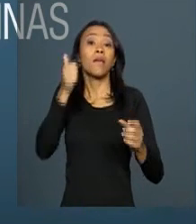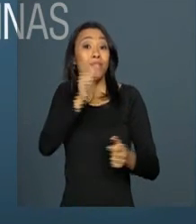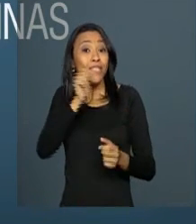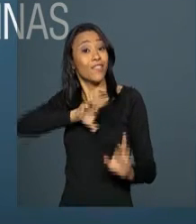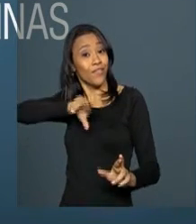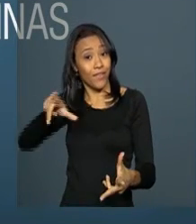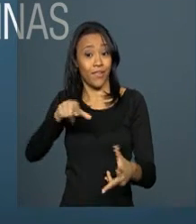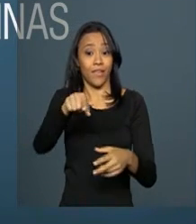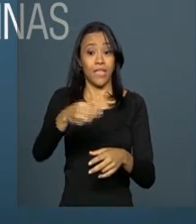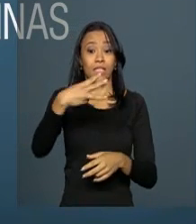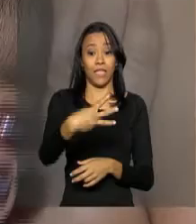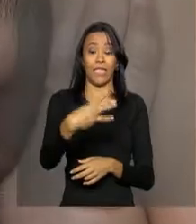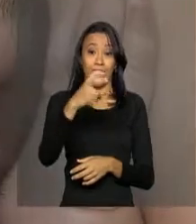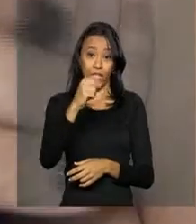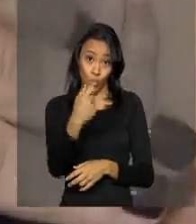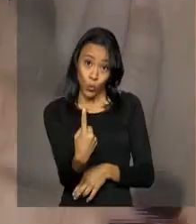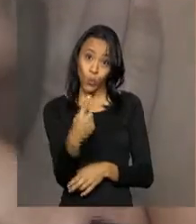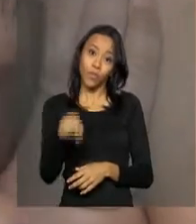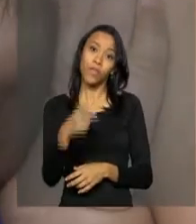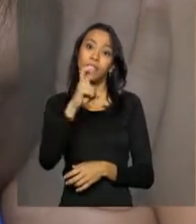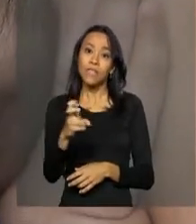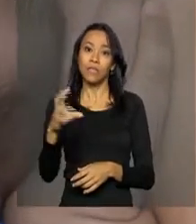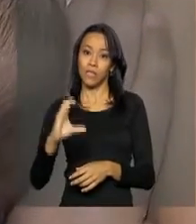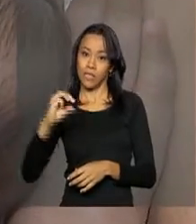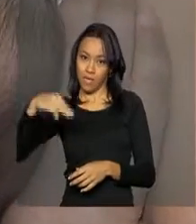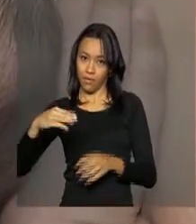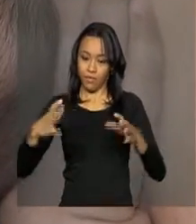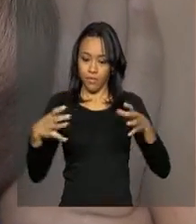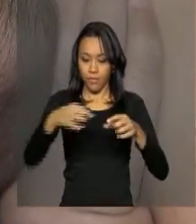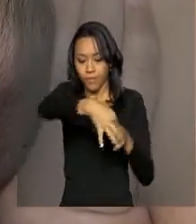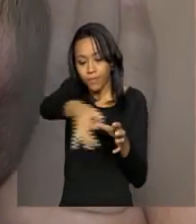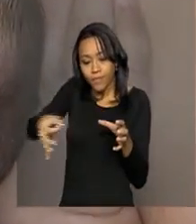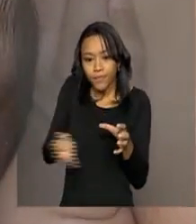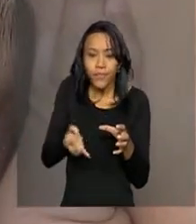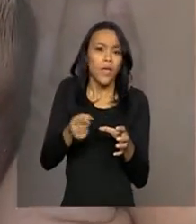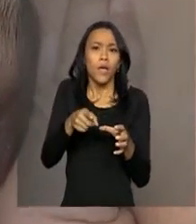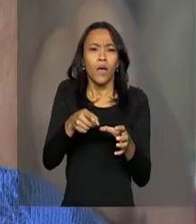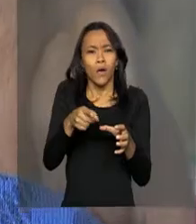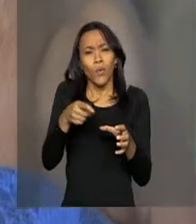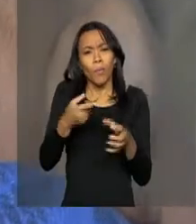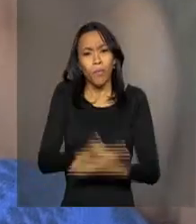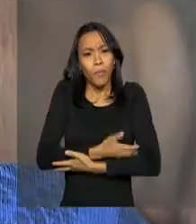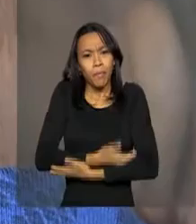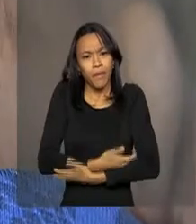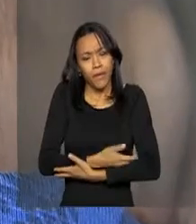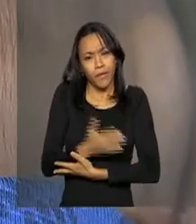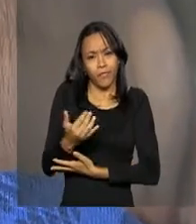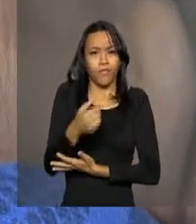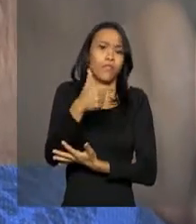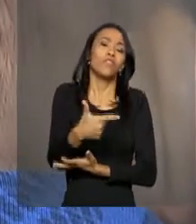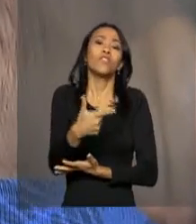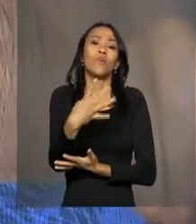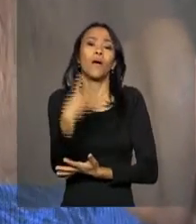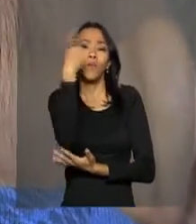ser de 31,5 centímetros. Esses números valem para as medições feitas quando o bebê não prematuro tem entre 24